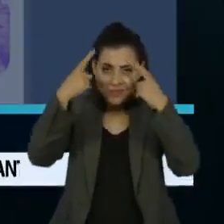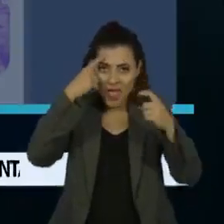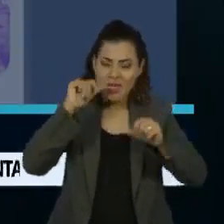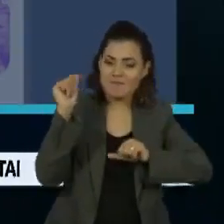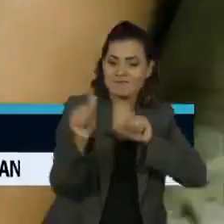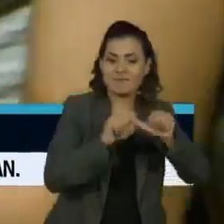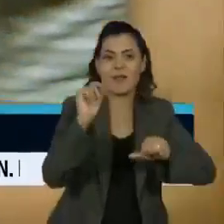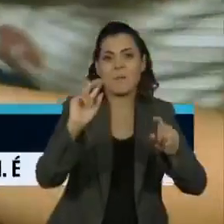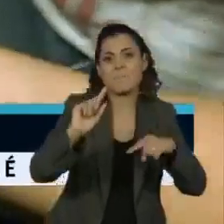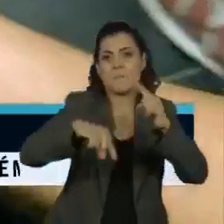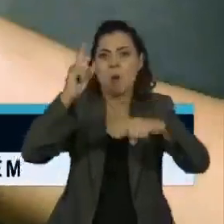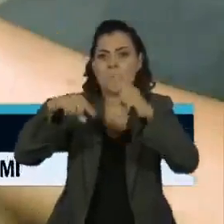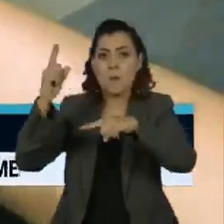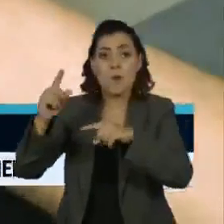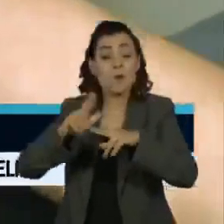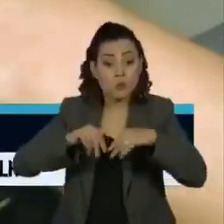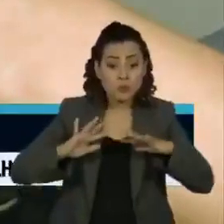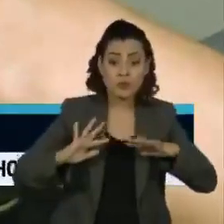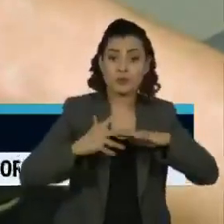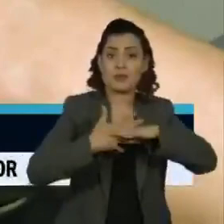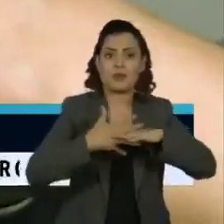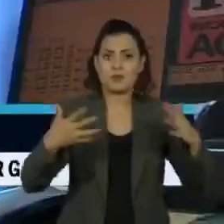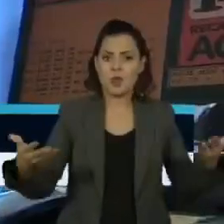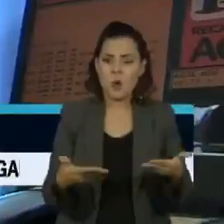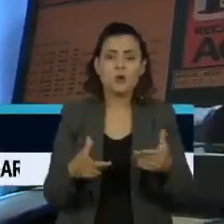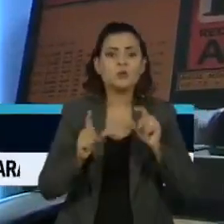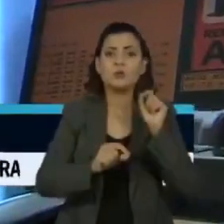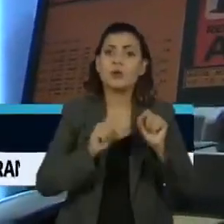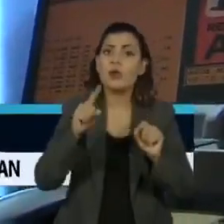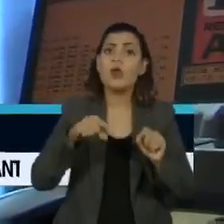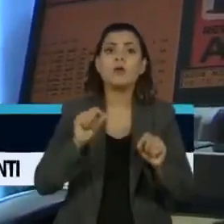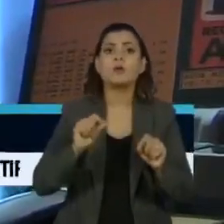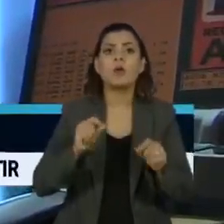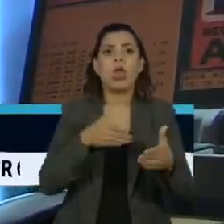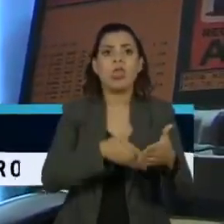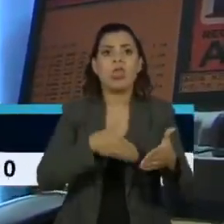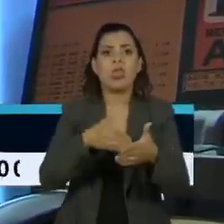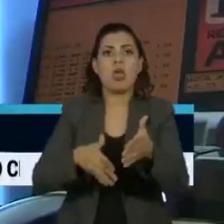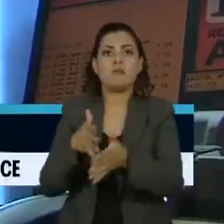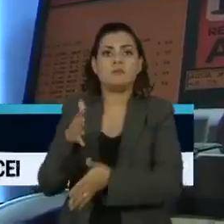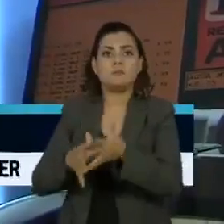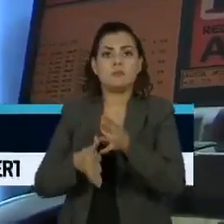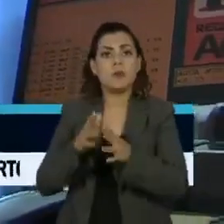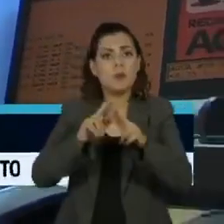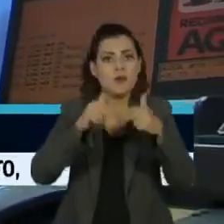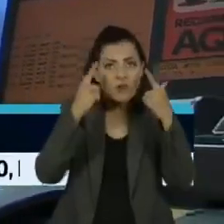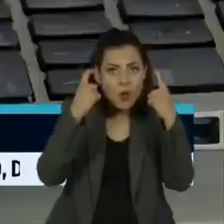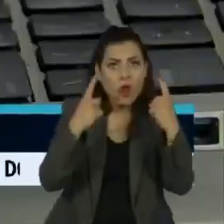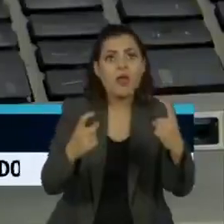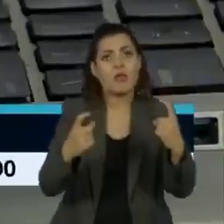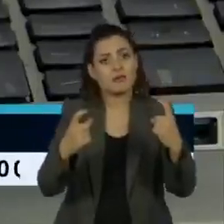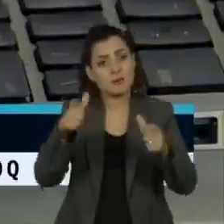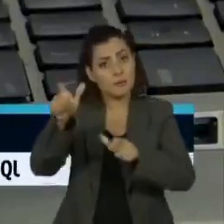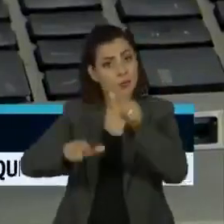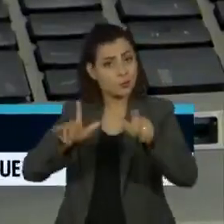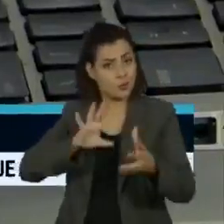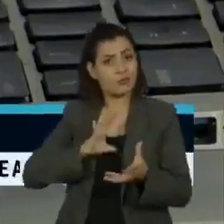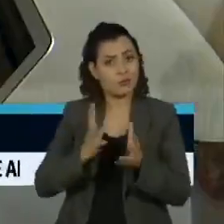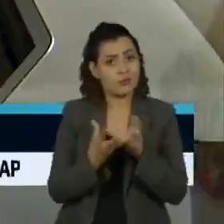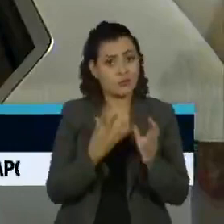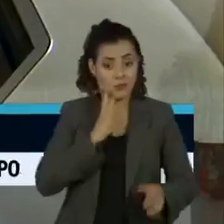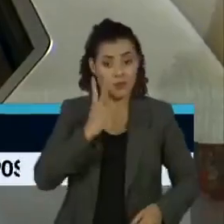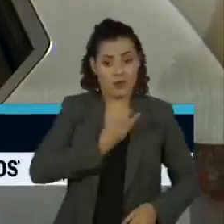transformar. O acesso à cidadania, entretanto, é frequentemente impedido pela violência explícita contra pessoas trans,